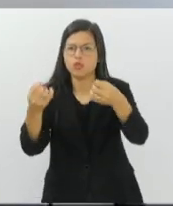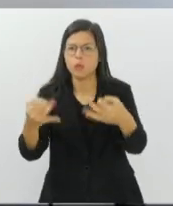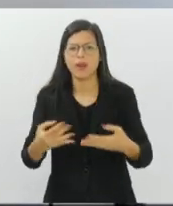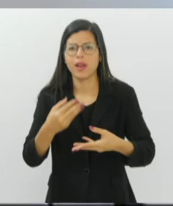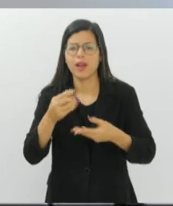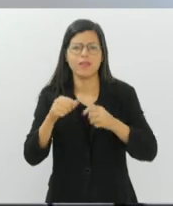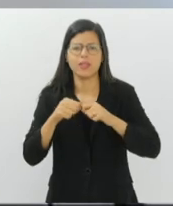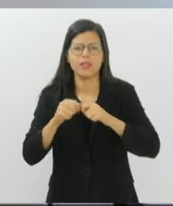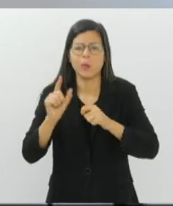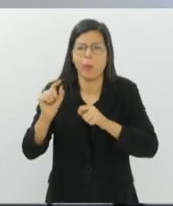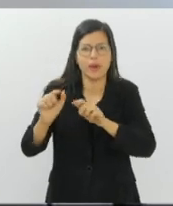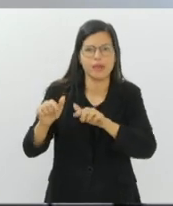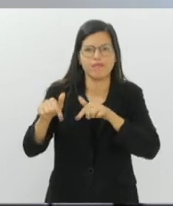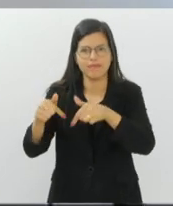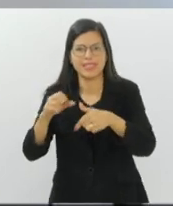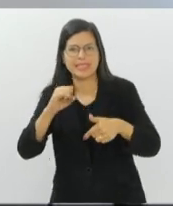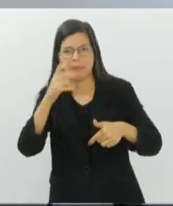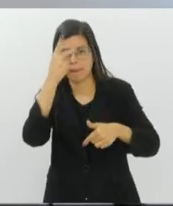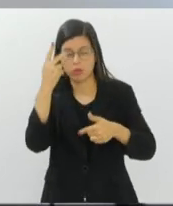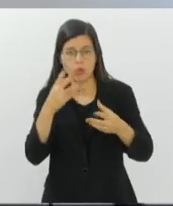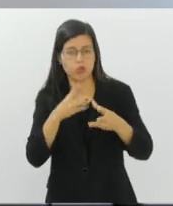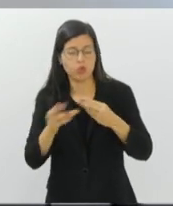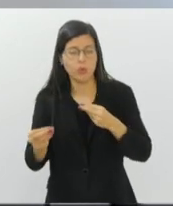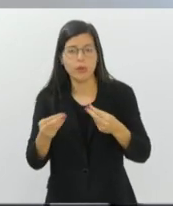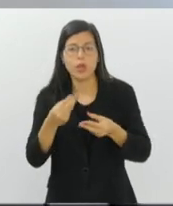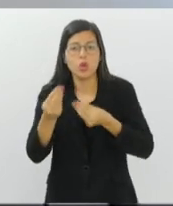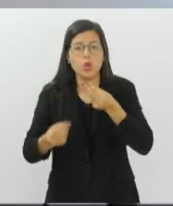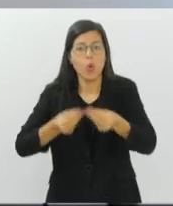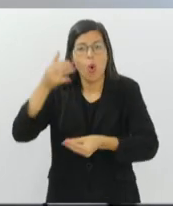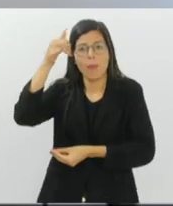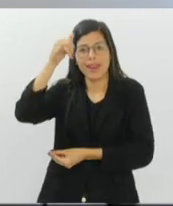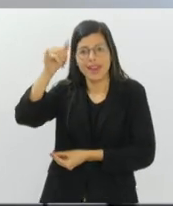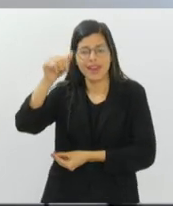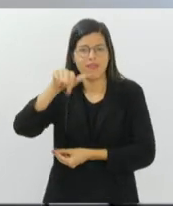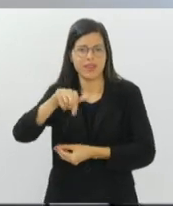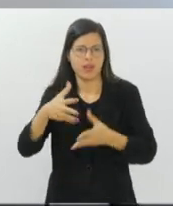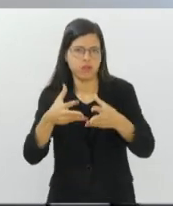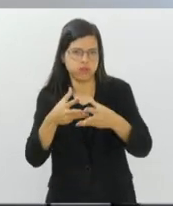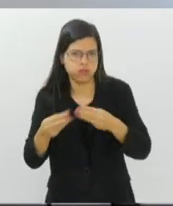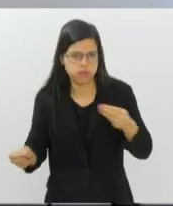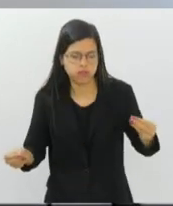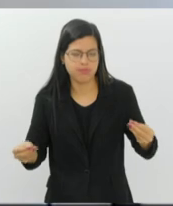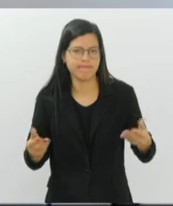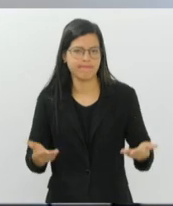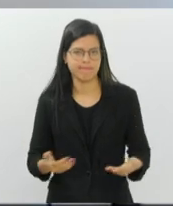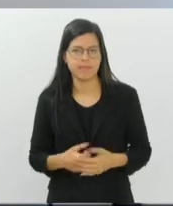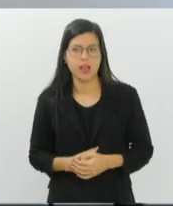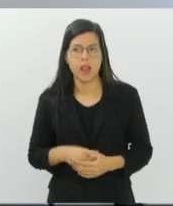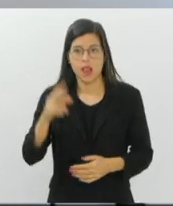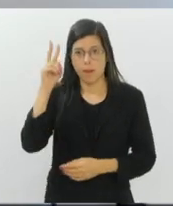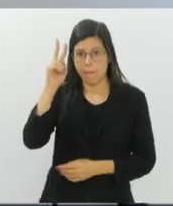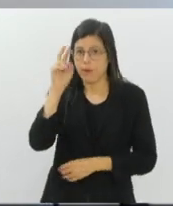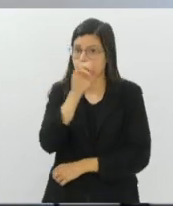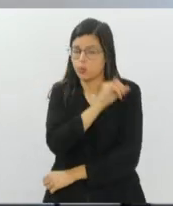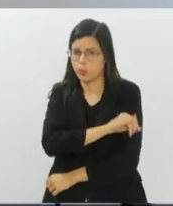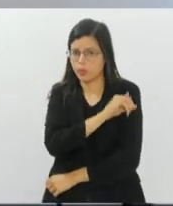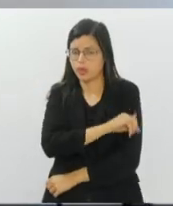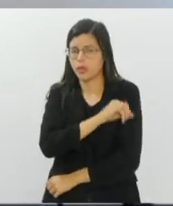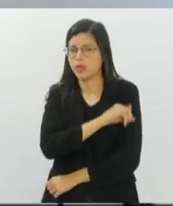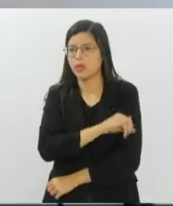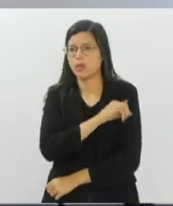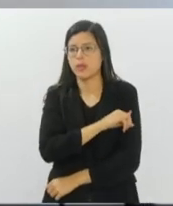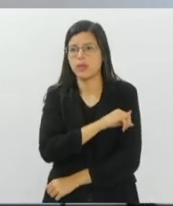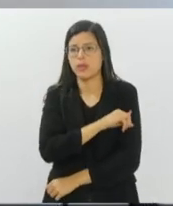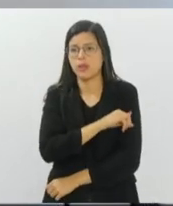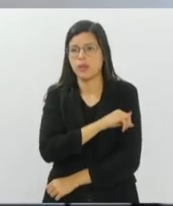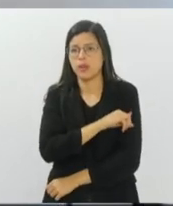desaparecimento de pessoas e, principalmente, como prevenir o desaparecimento de pessoas. Lembrando que, no Rio de Janeiro, saiu